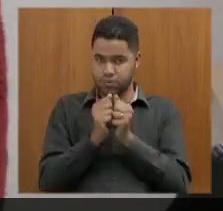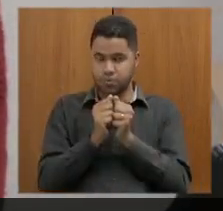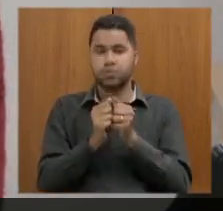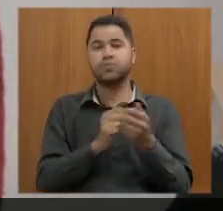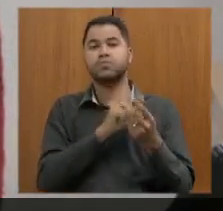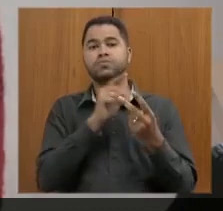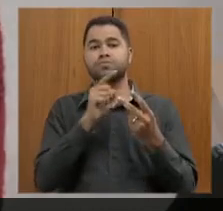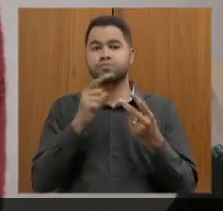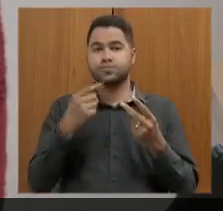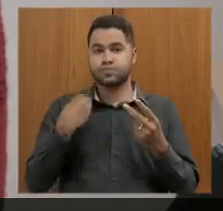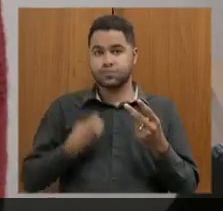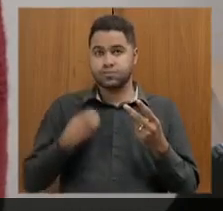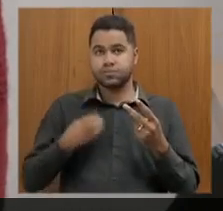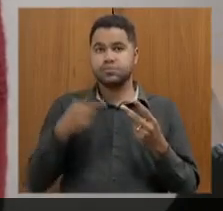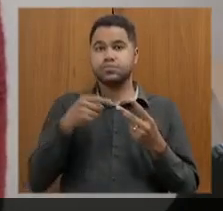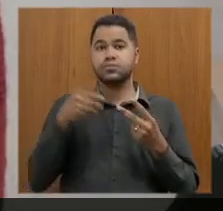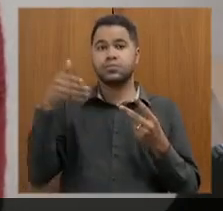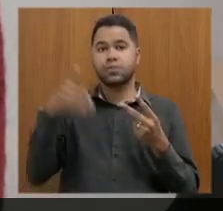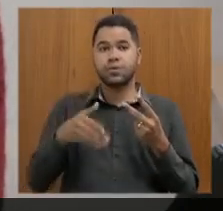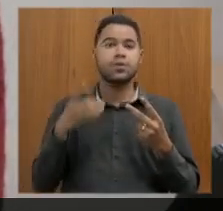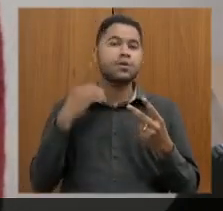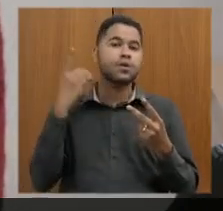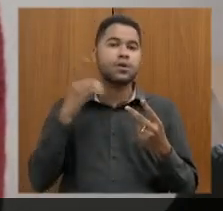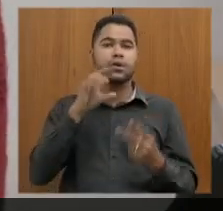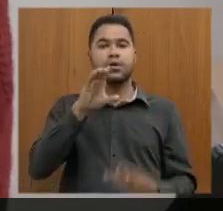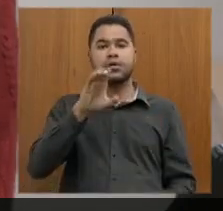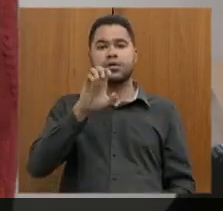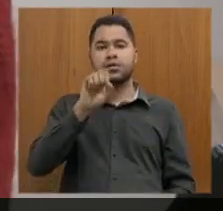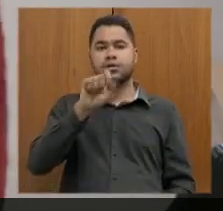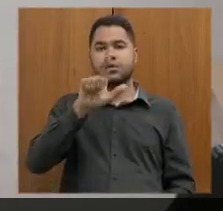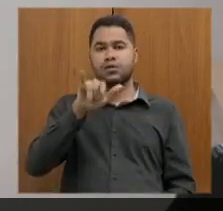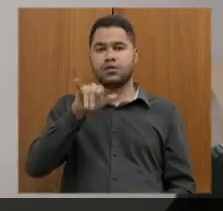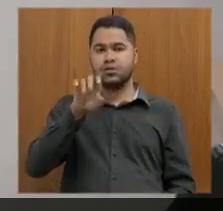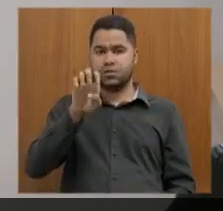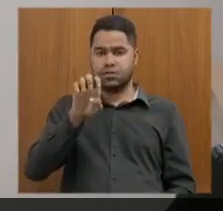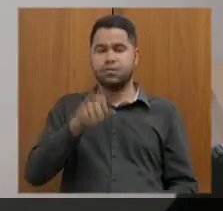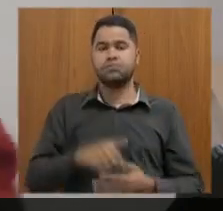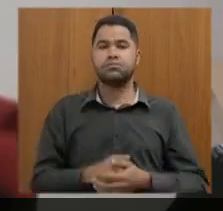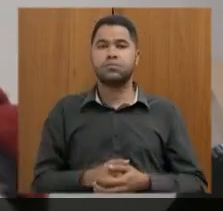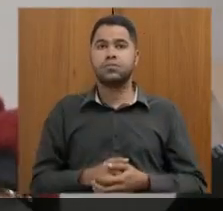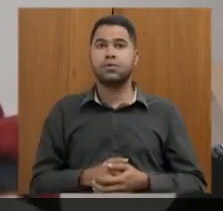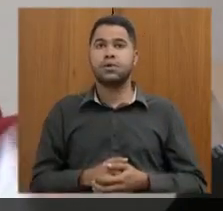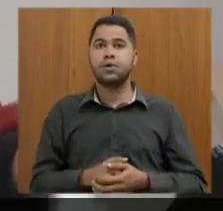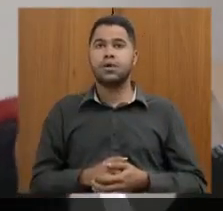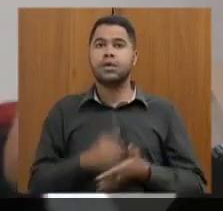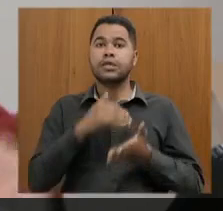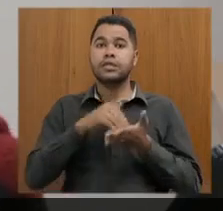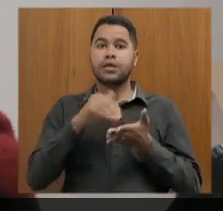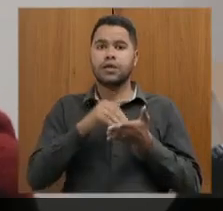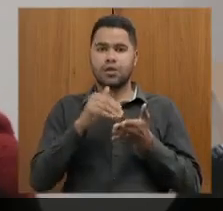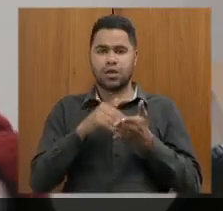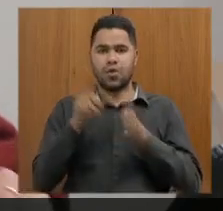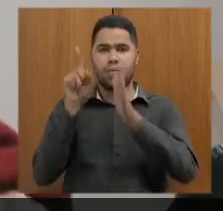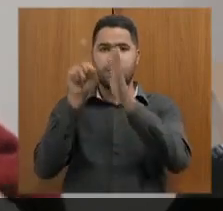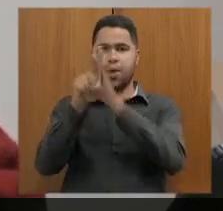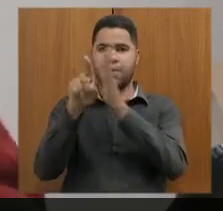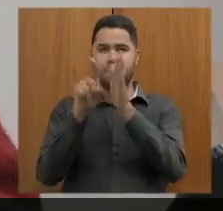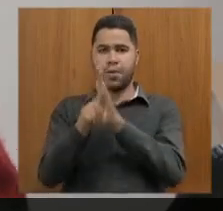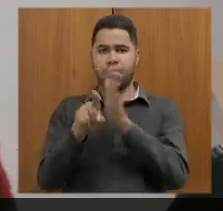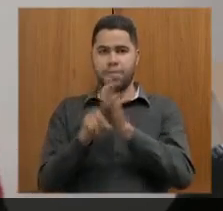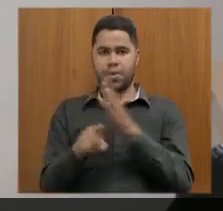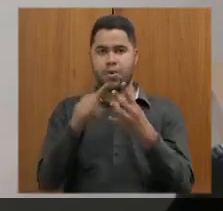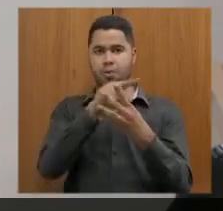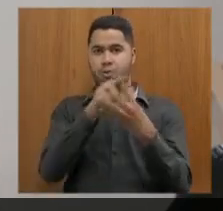e presencialmente acabou de chegar também a deputada Celis Laviola. Eu tenho, secretária, acho que quatro questões para